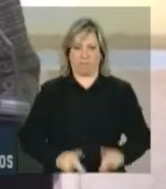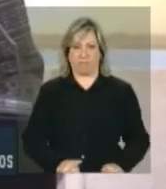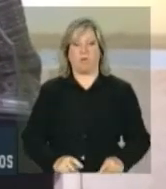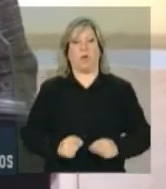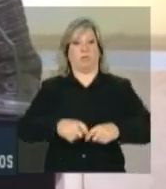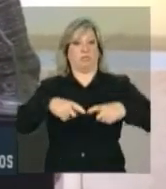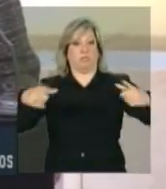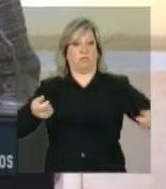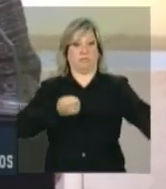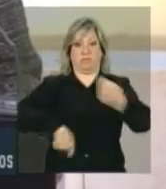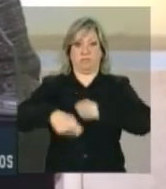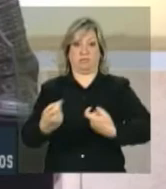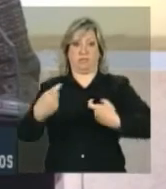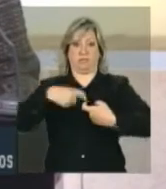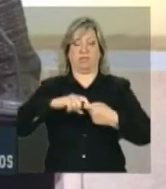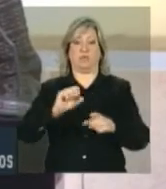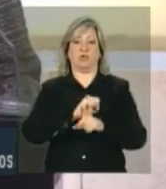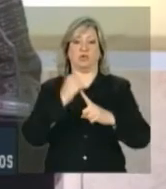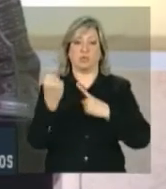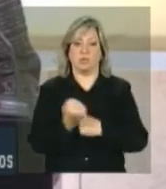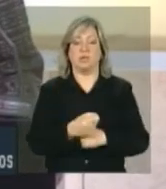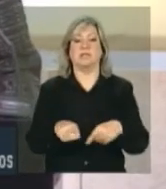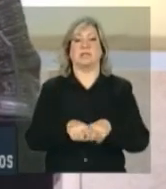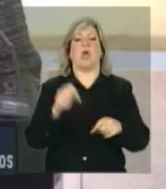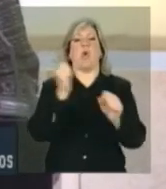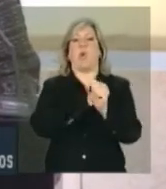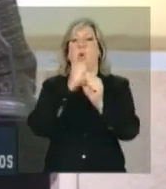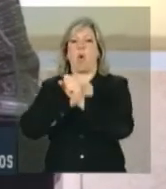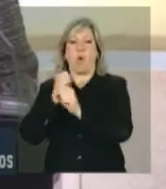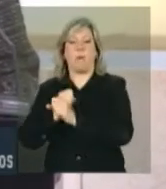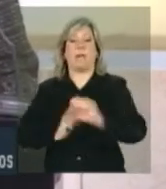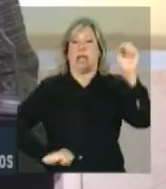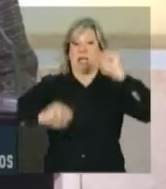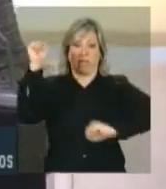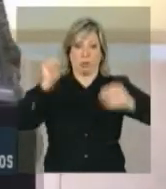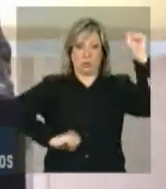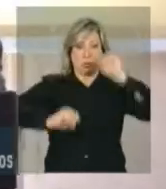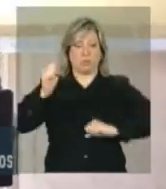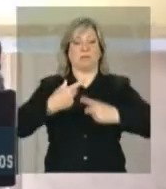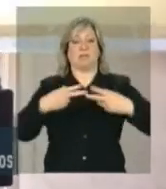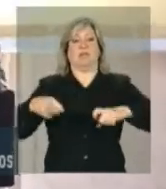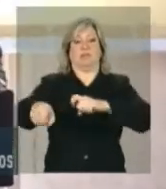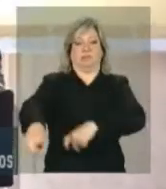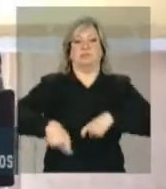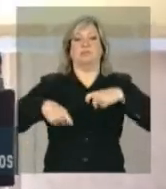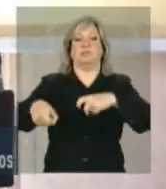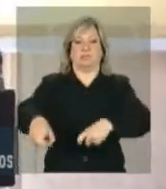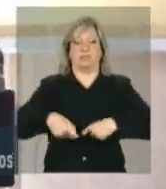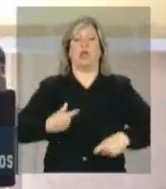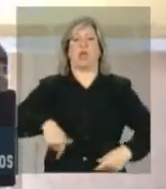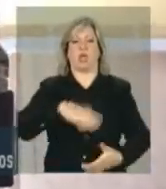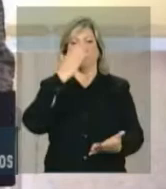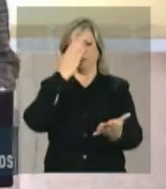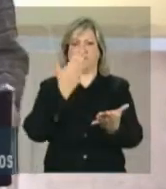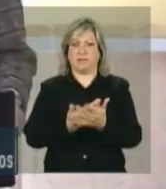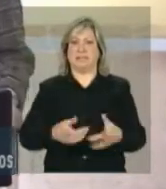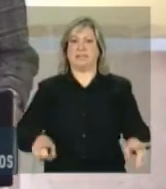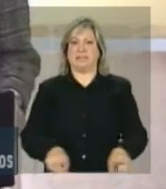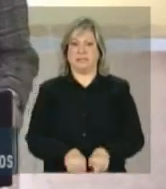dos investimentos sociais em infraestrutura, na indústria e na agricultura. Apostamos também